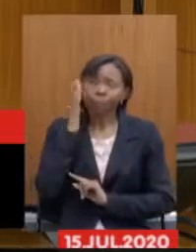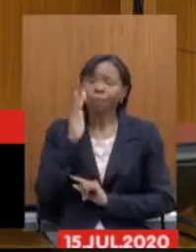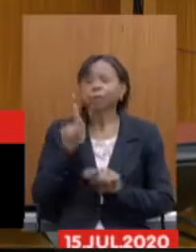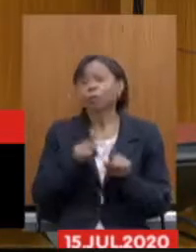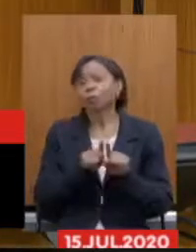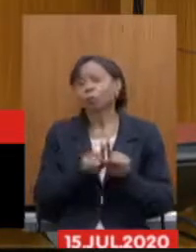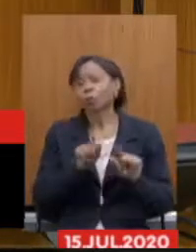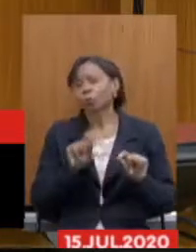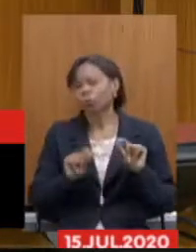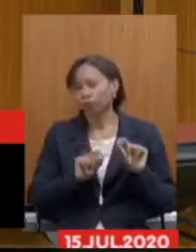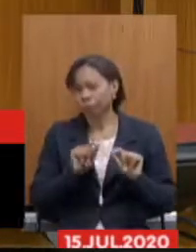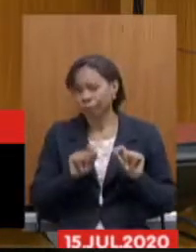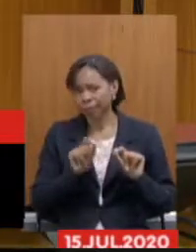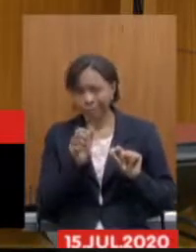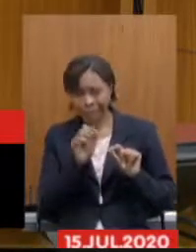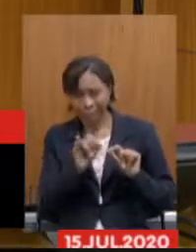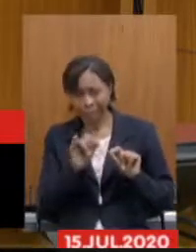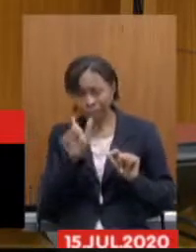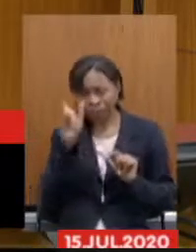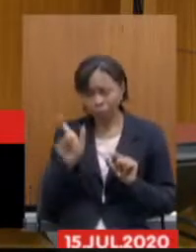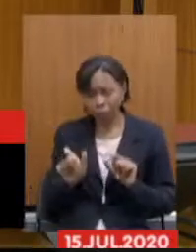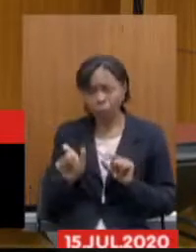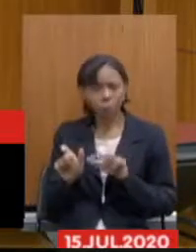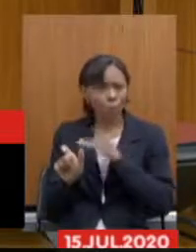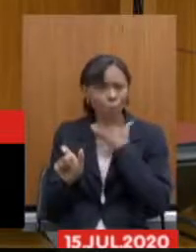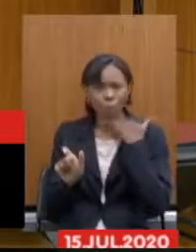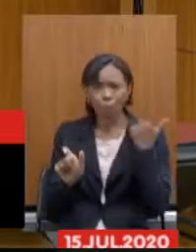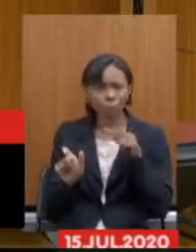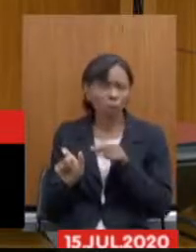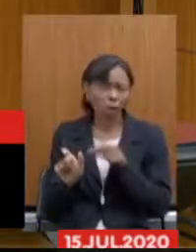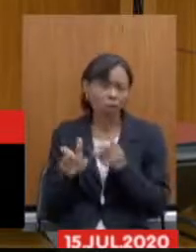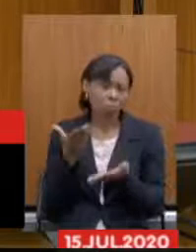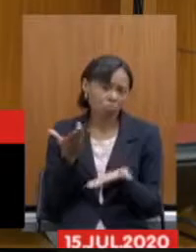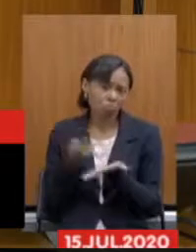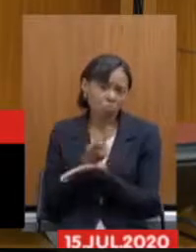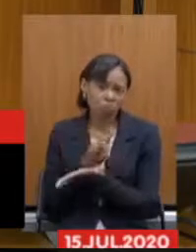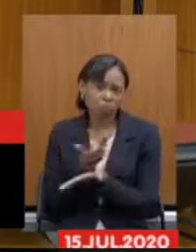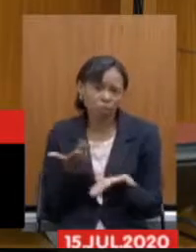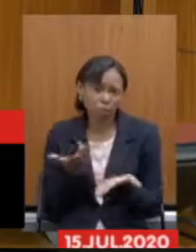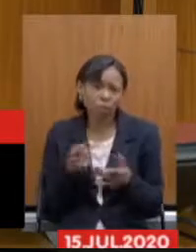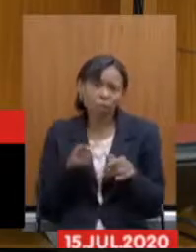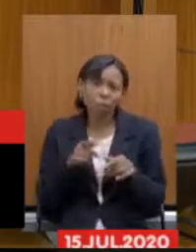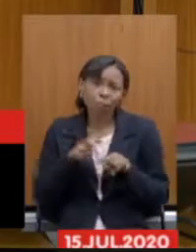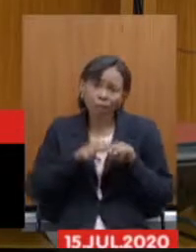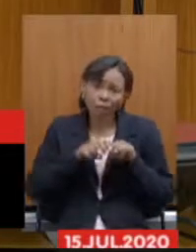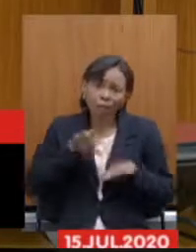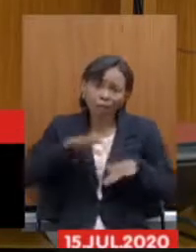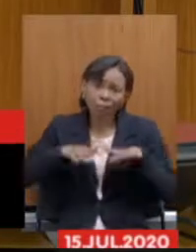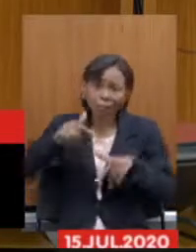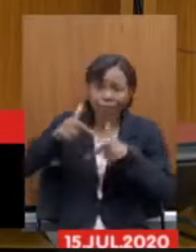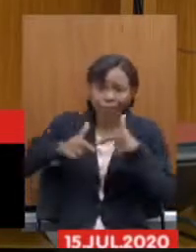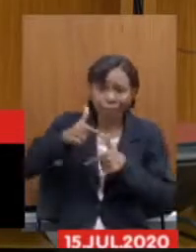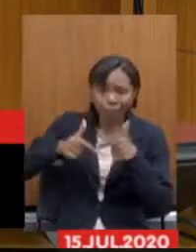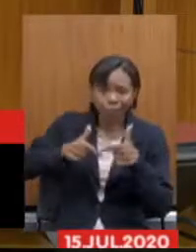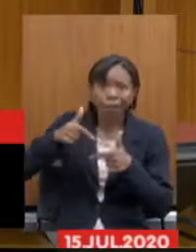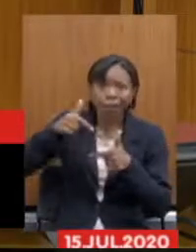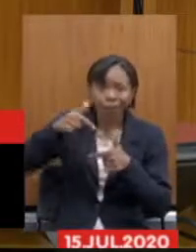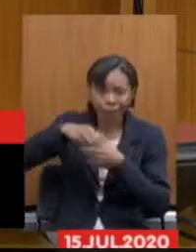que, em caso de falecimento, que acaso, em decorrência, inclusive, do nosso serviço, viemos a falecer,